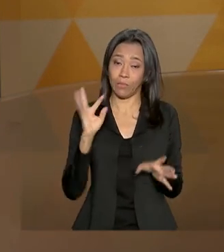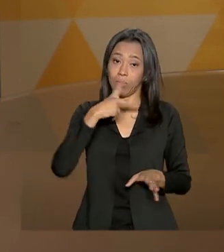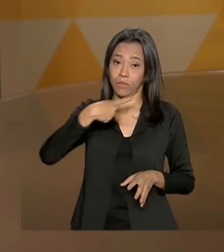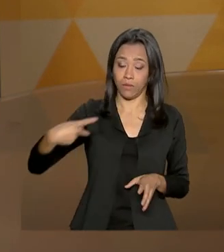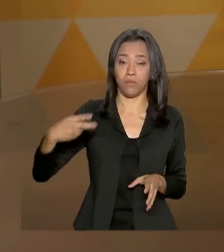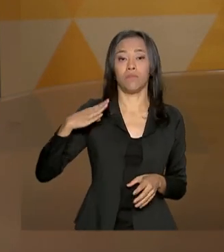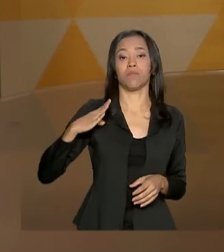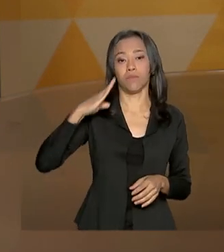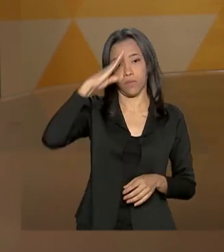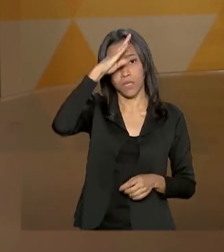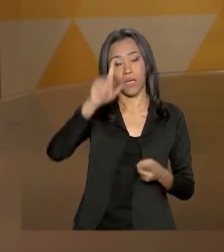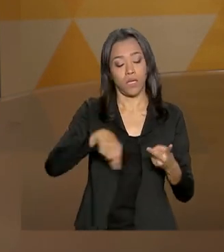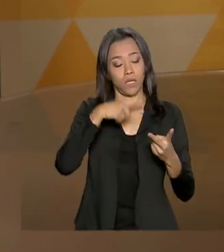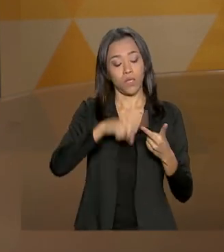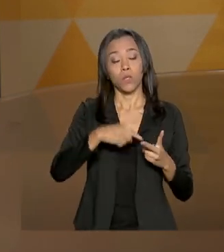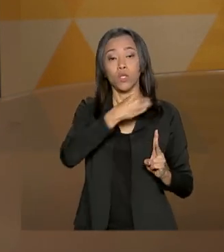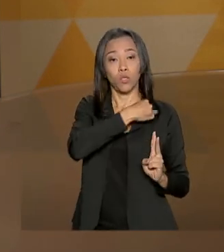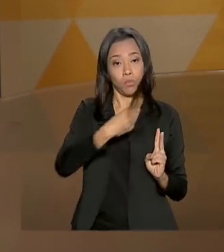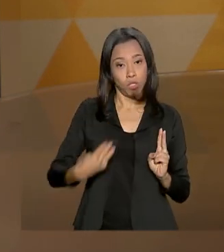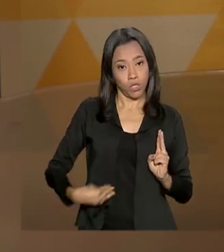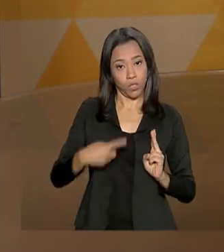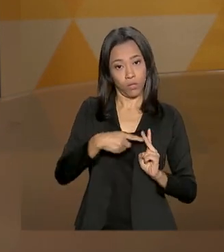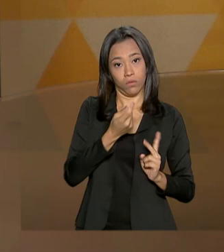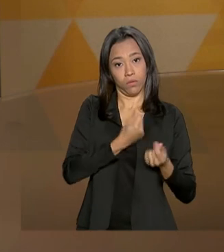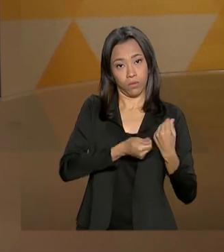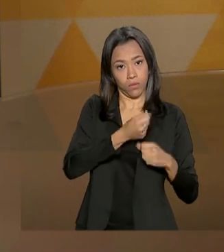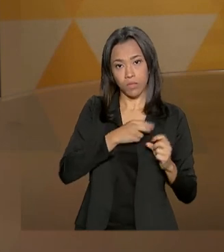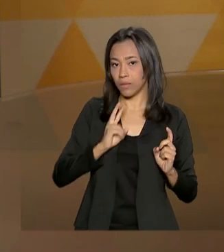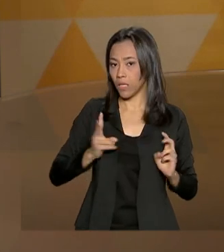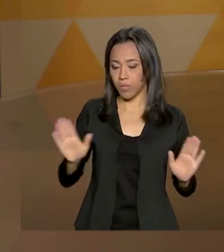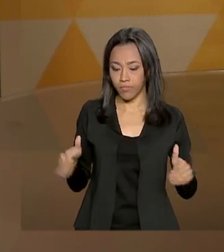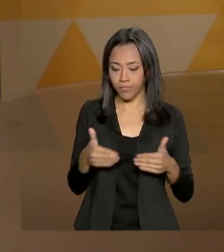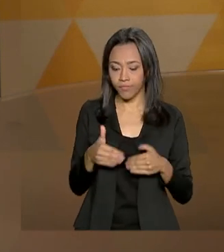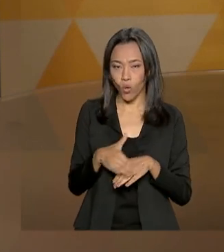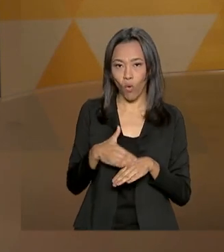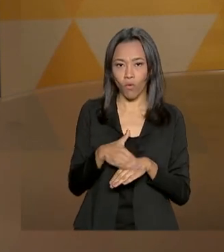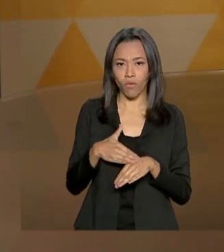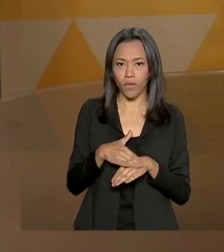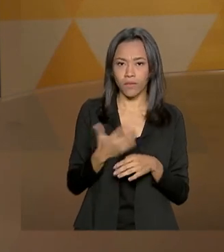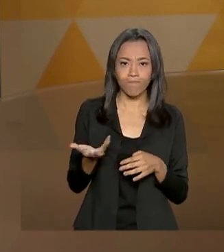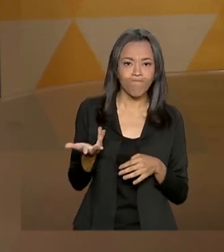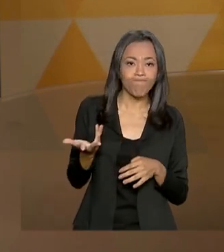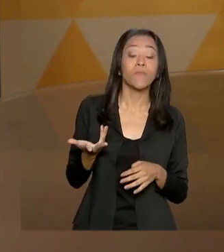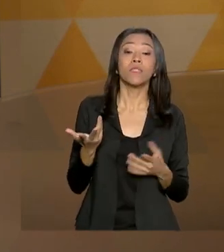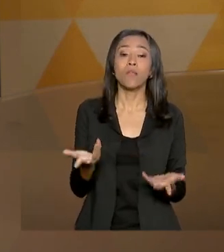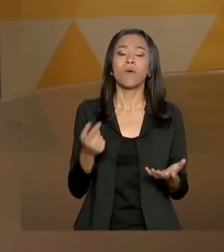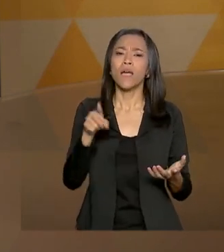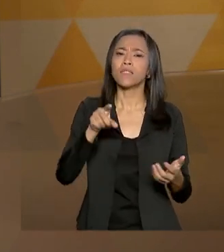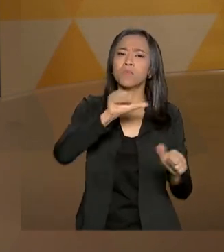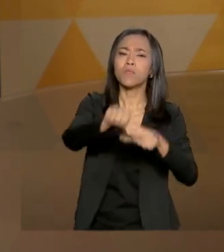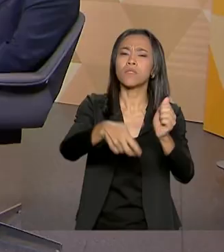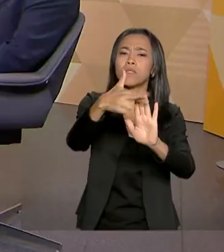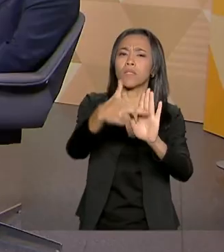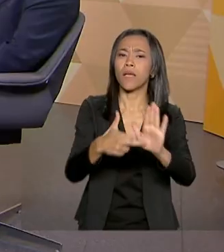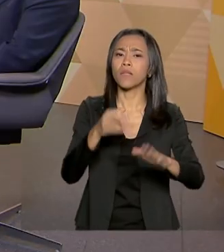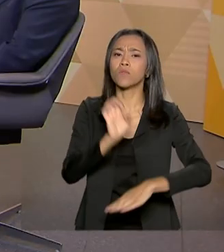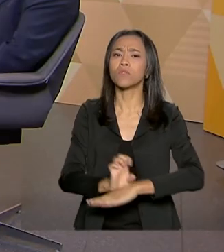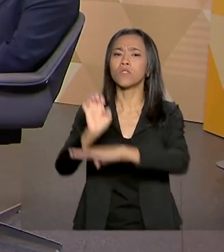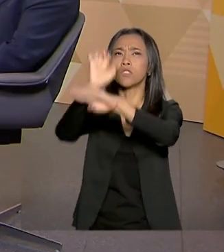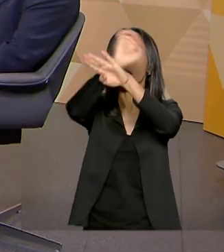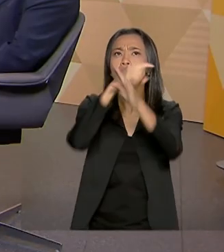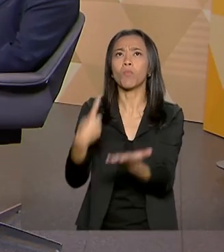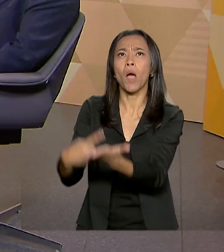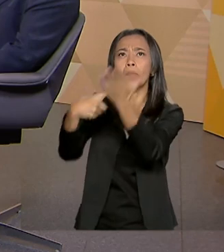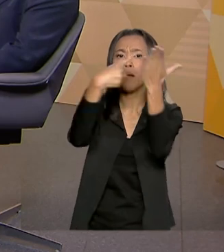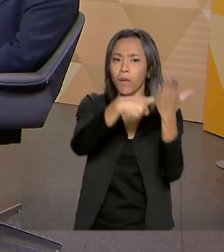Jair Bolsonaro, o ministro da Economia, Paulo Guedes, sempre discute. Essa reformulação do Pacto Federativo, o senhor também vê como